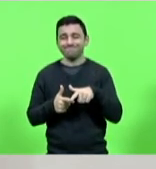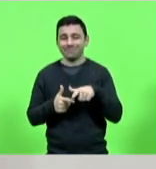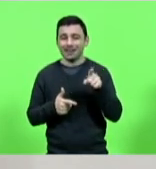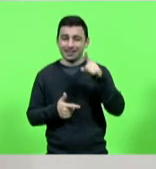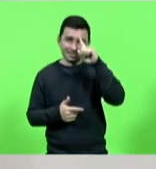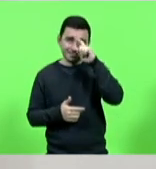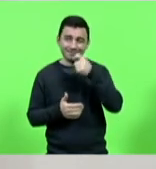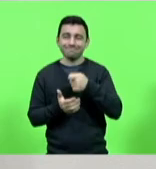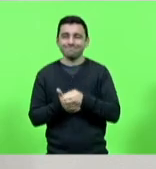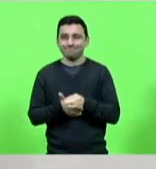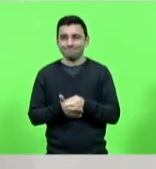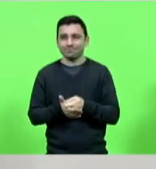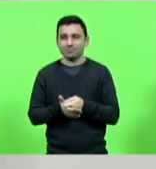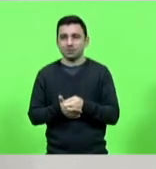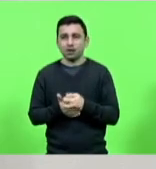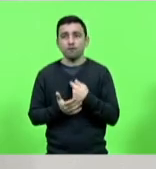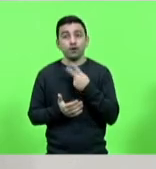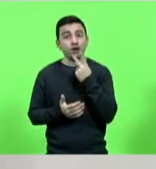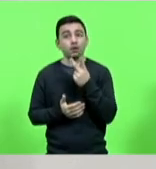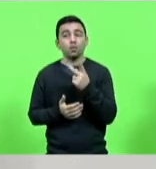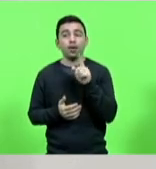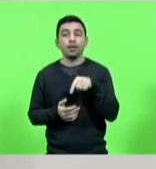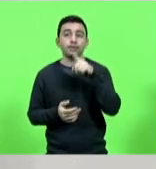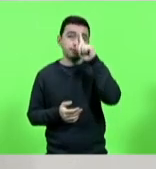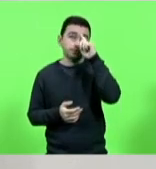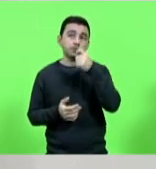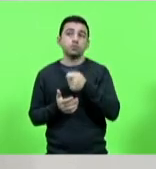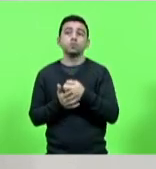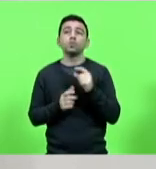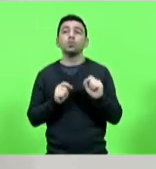estou falando aqui da decisão do, do,